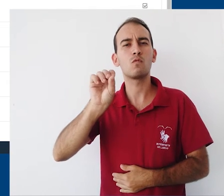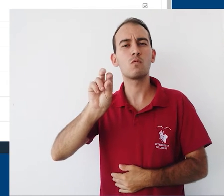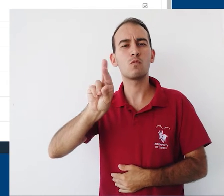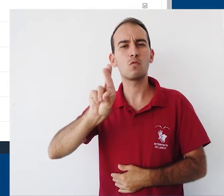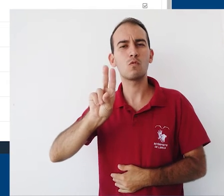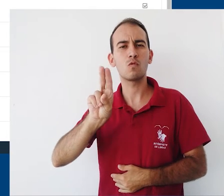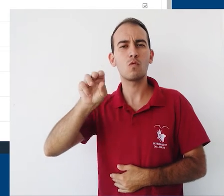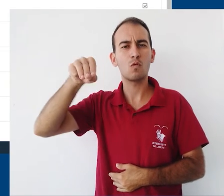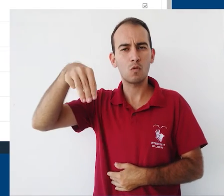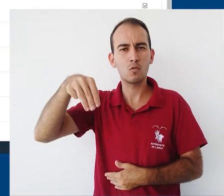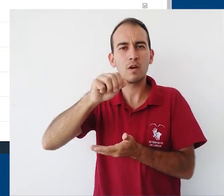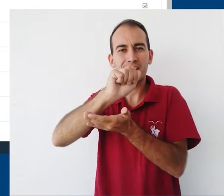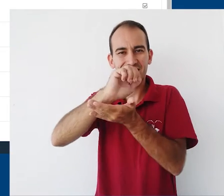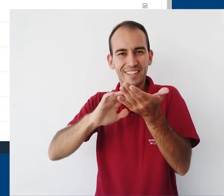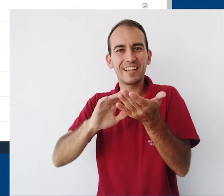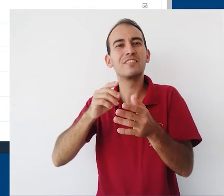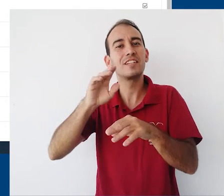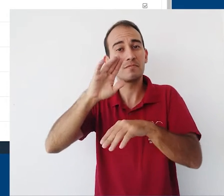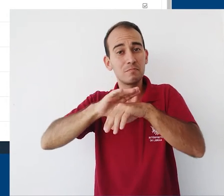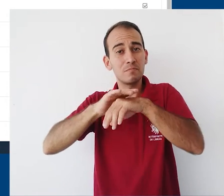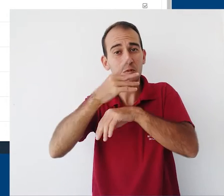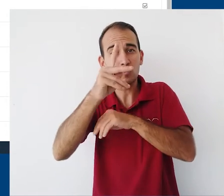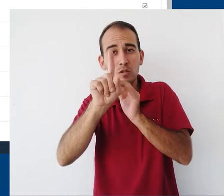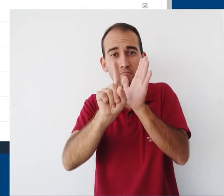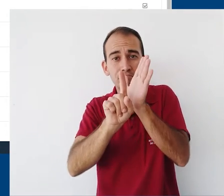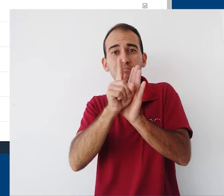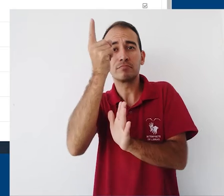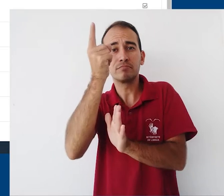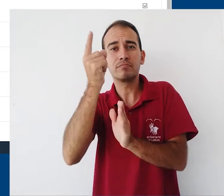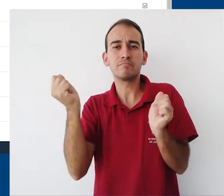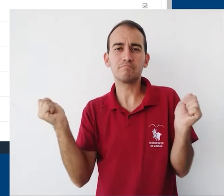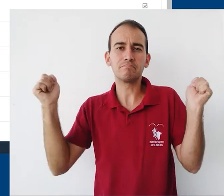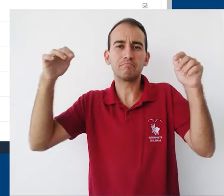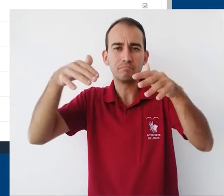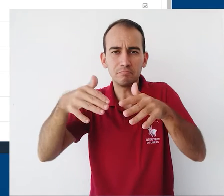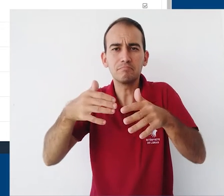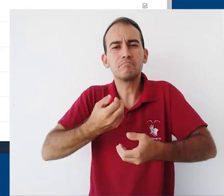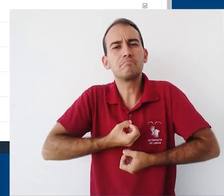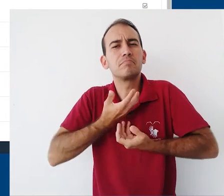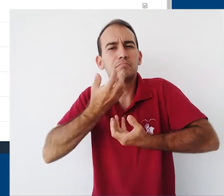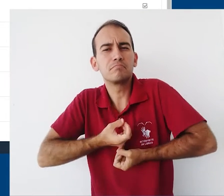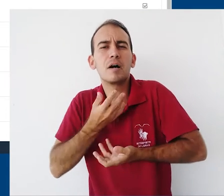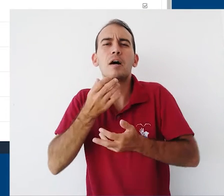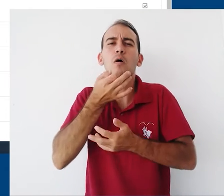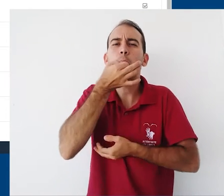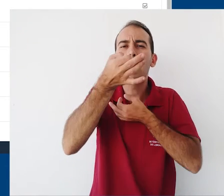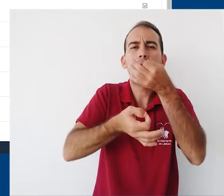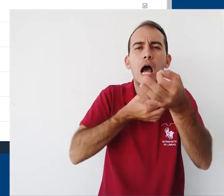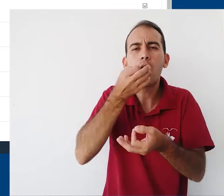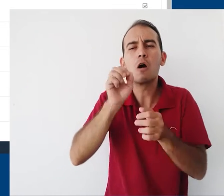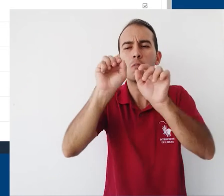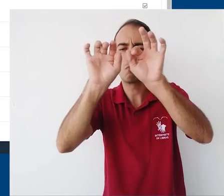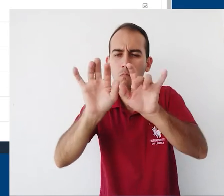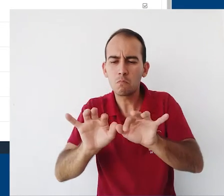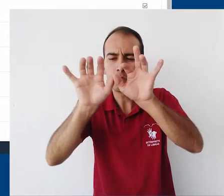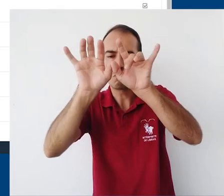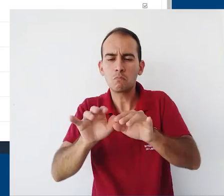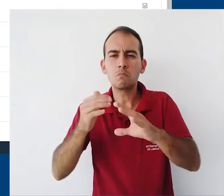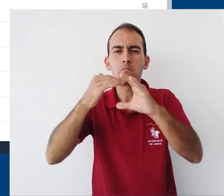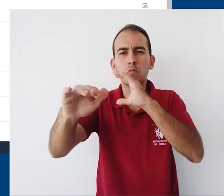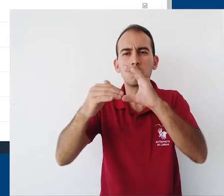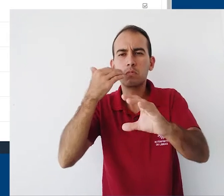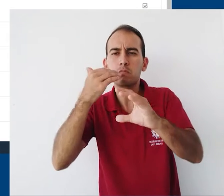e todos os participantes deste curso poderiam entrar neste tópico e expressar sua opinião,